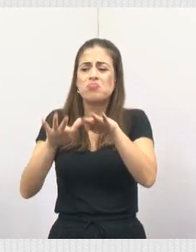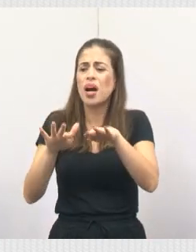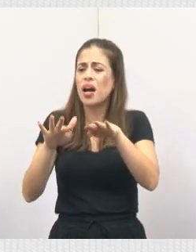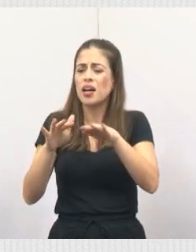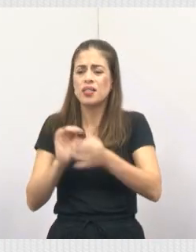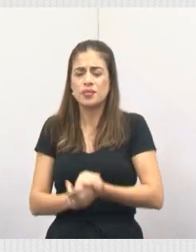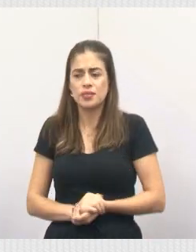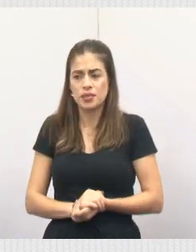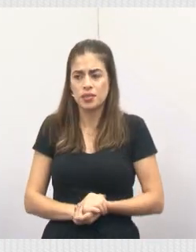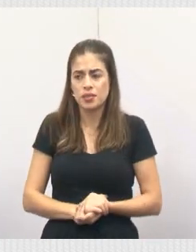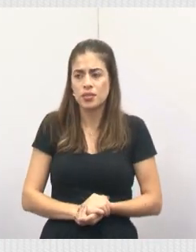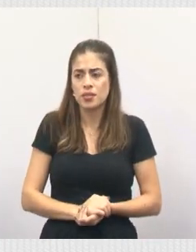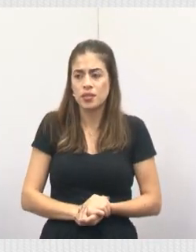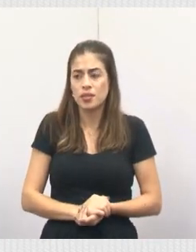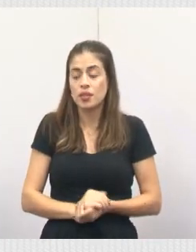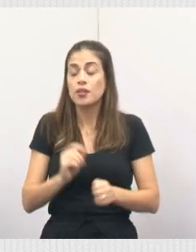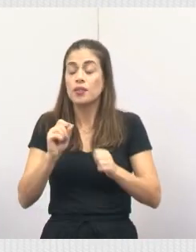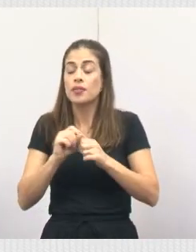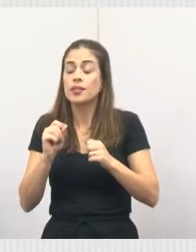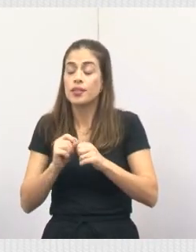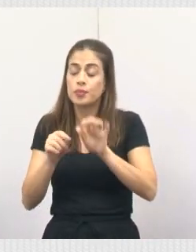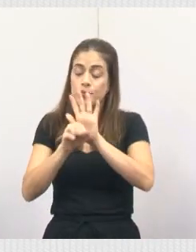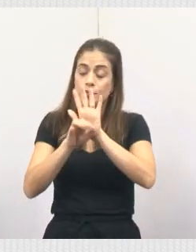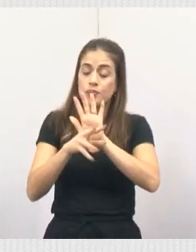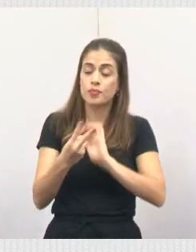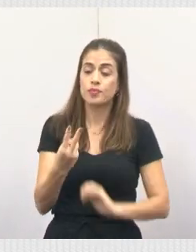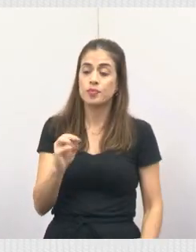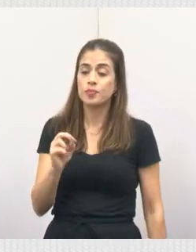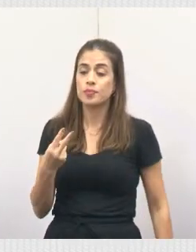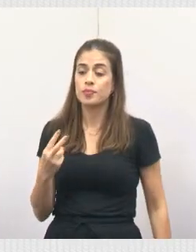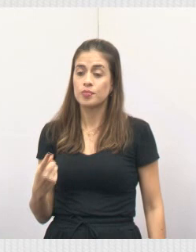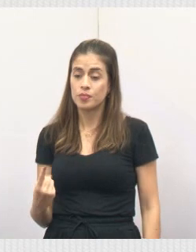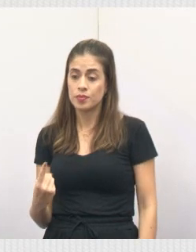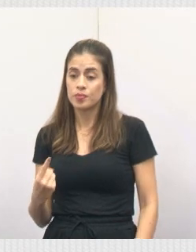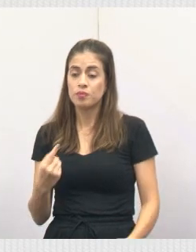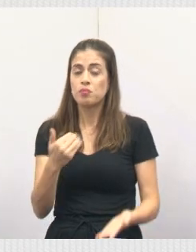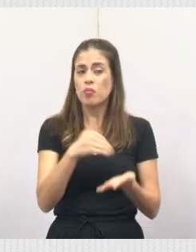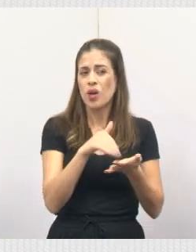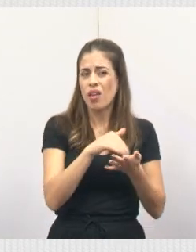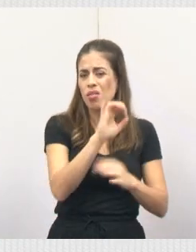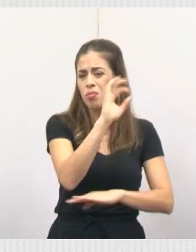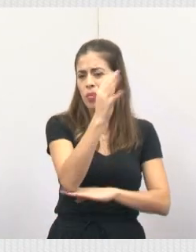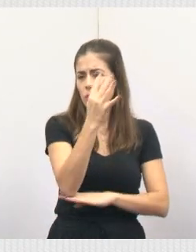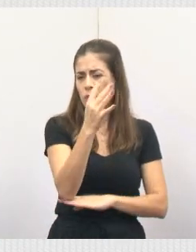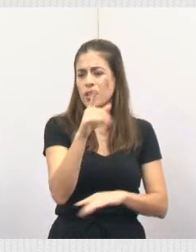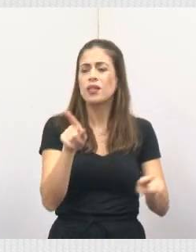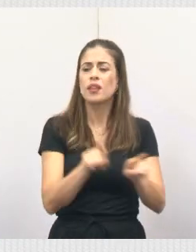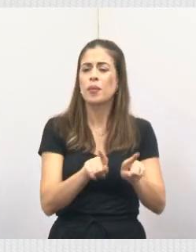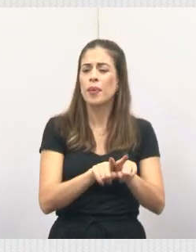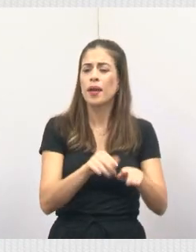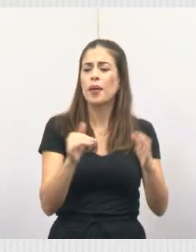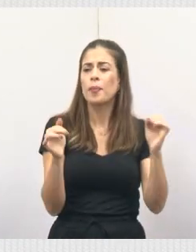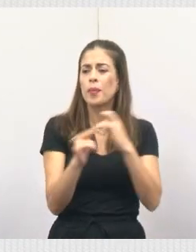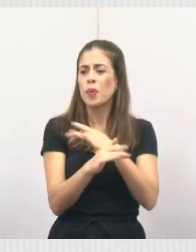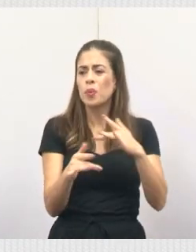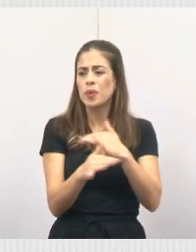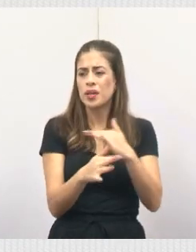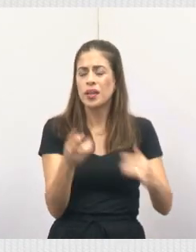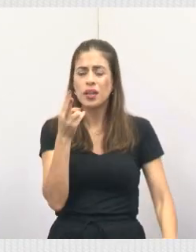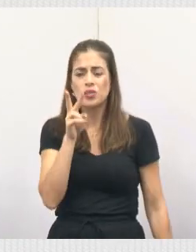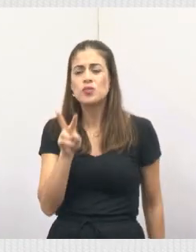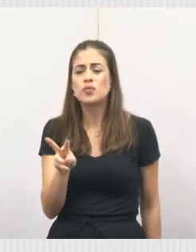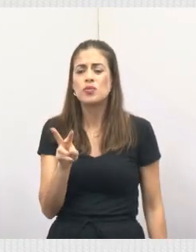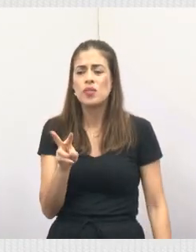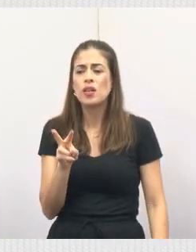Então, nós fizemos a indicação em 2021, tanto para o meio ambiente como para a mobilidade, para verificar como estava.